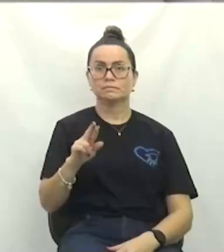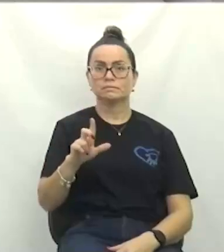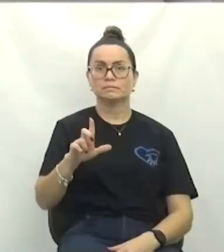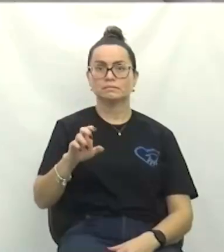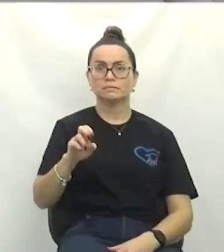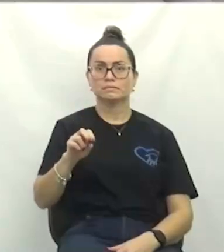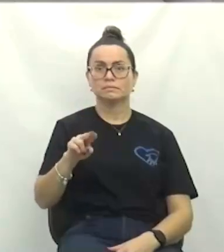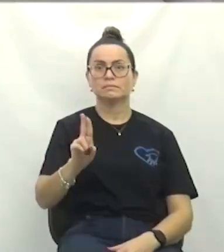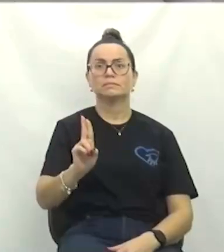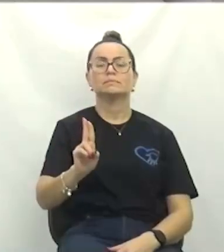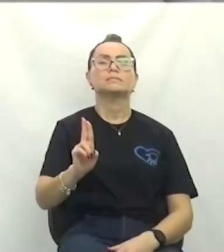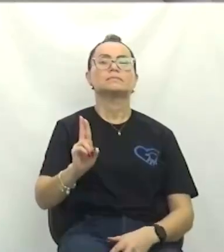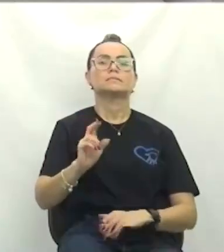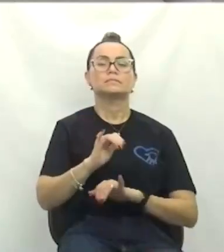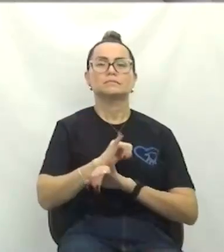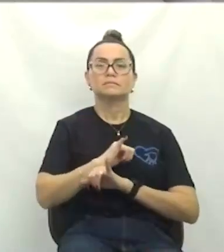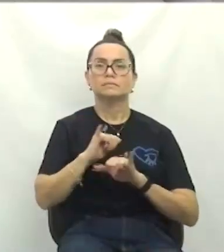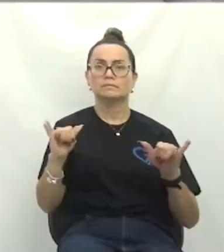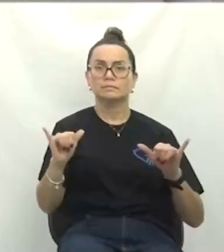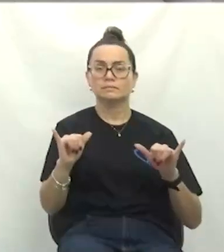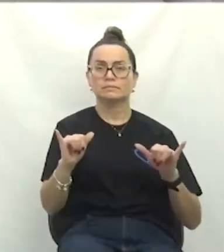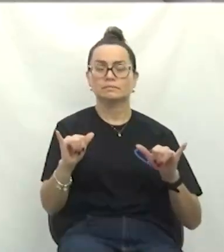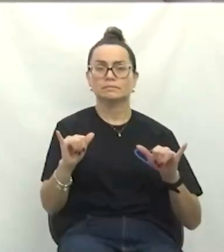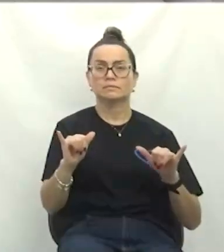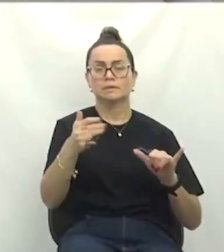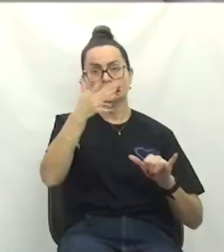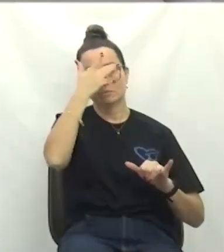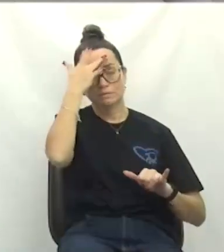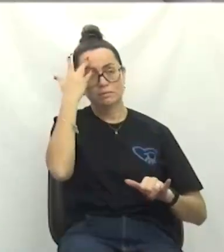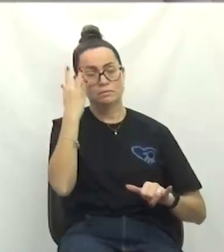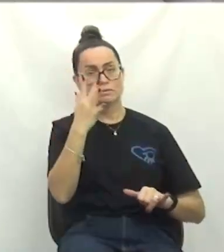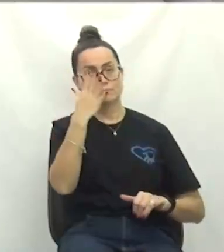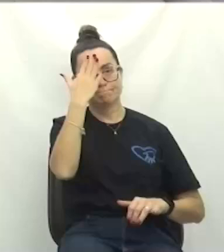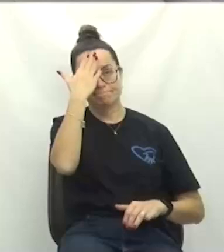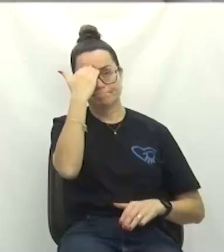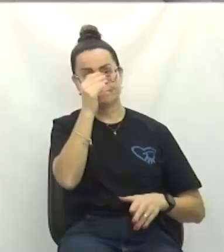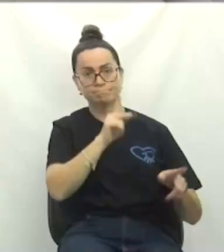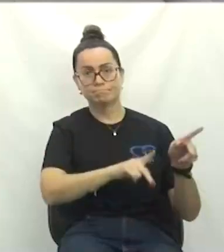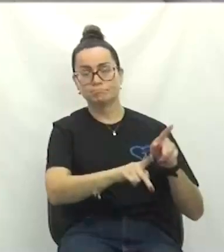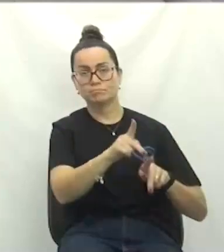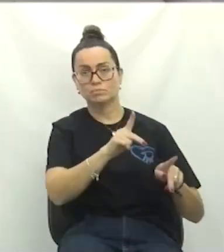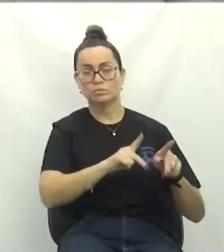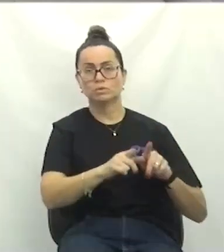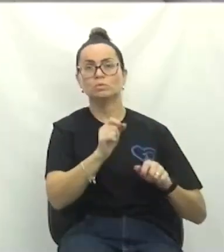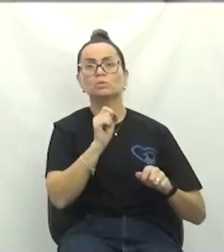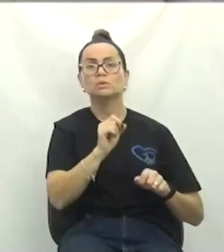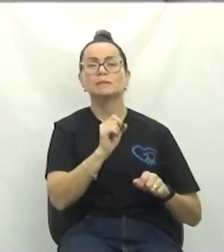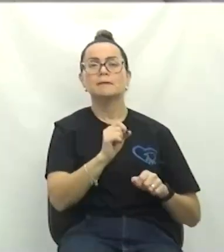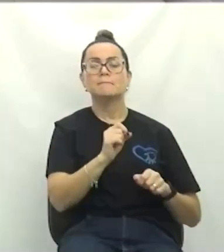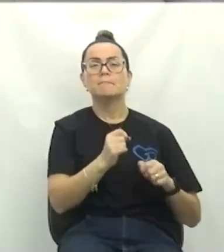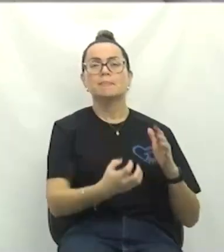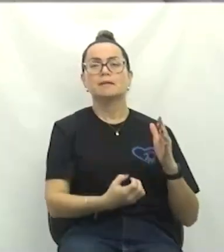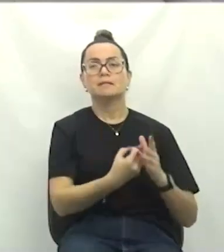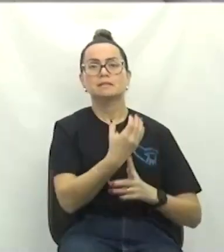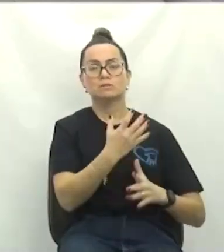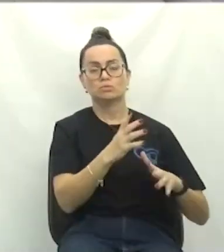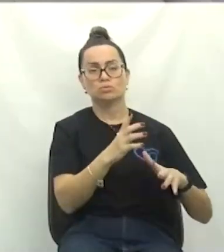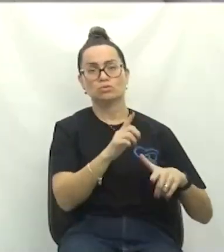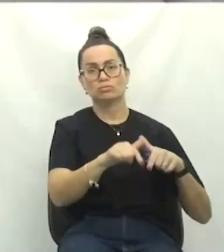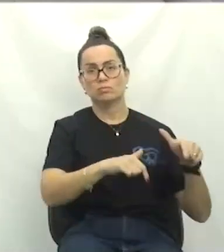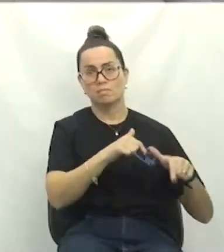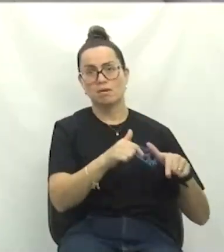que declara de utilidade pública a gerar geração de emprego, renda e apoio ao desenvolvimento regional,